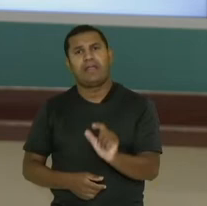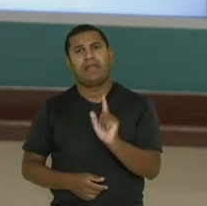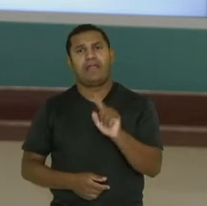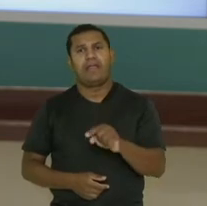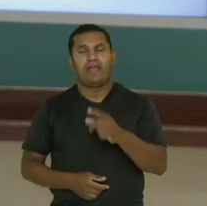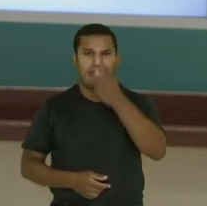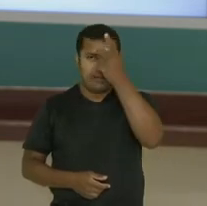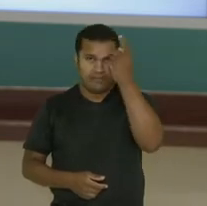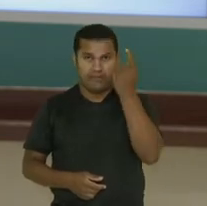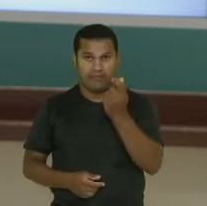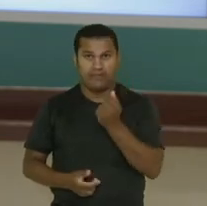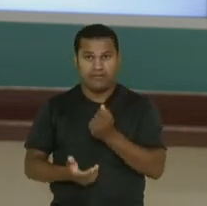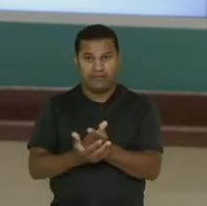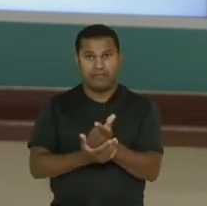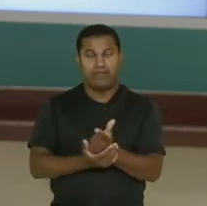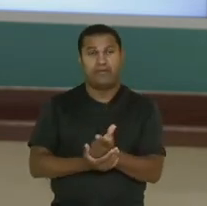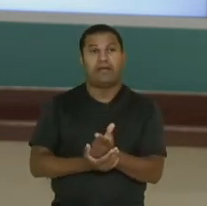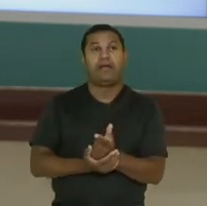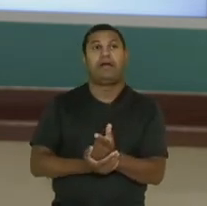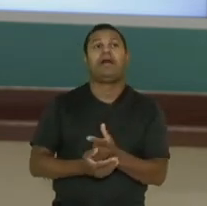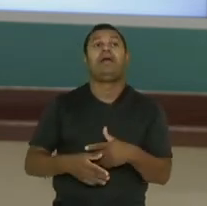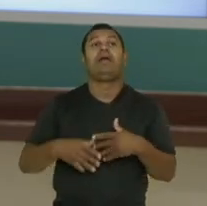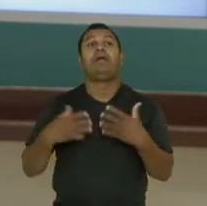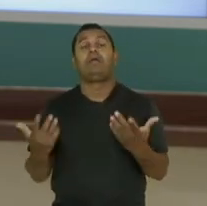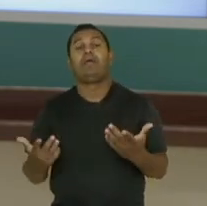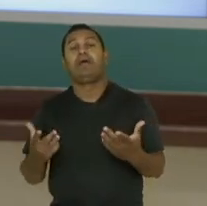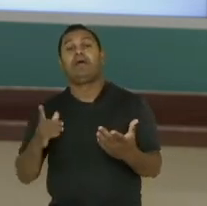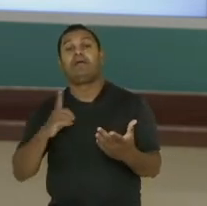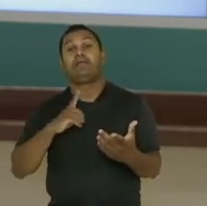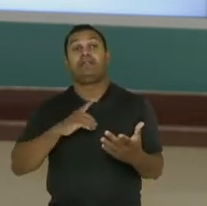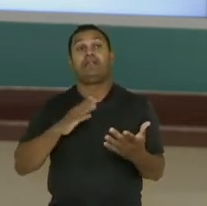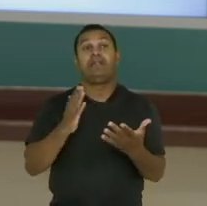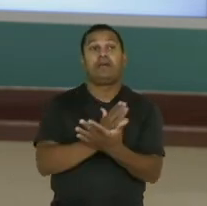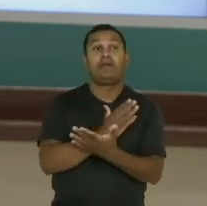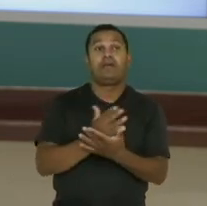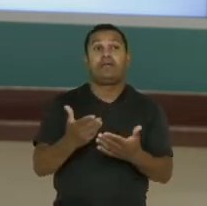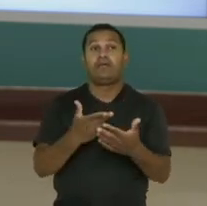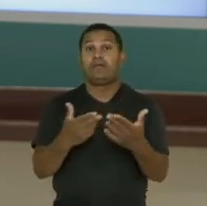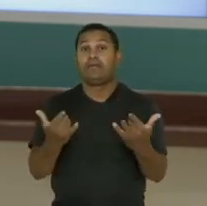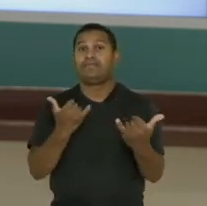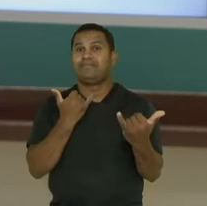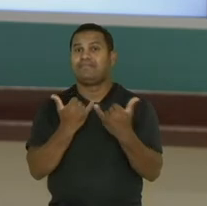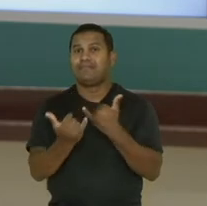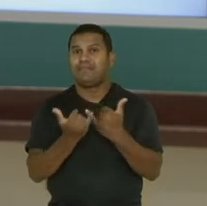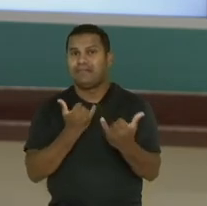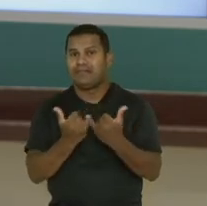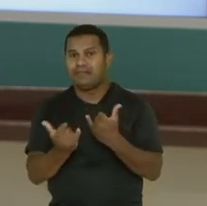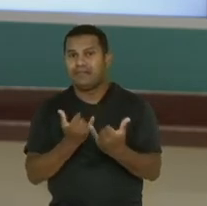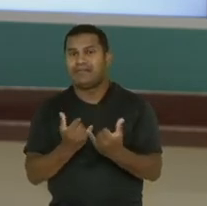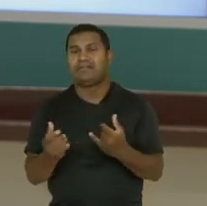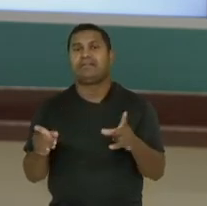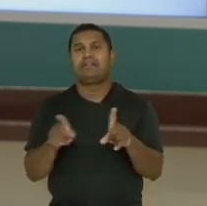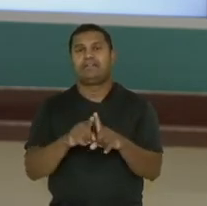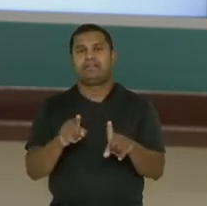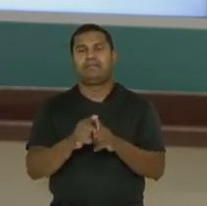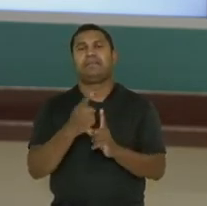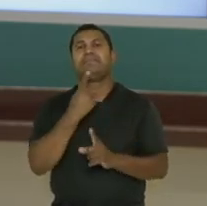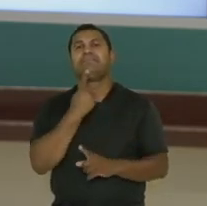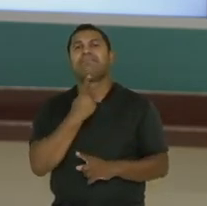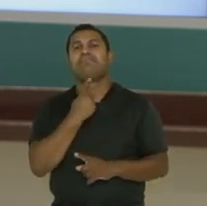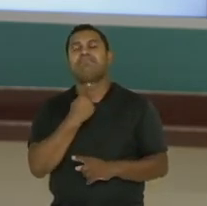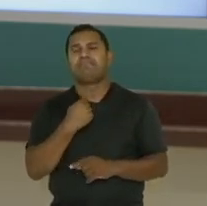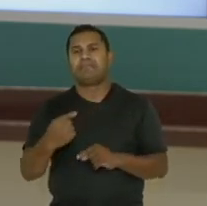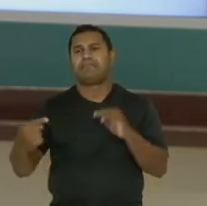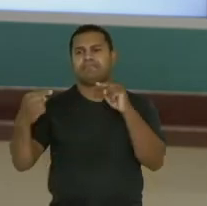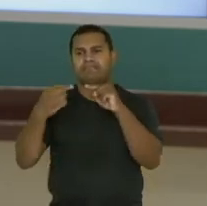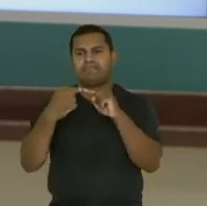É o de negócios com características semelhantes e que tem necessidades e desejos comuns. Então, se é uma cafeteria,